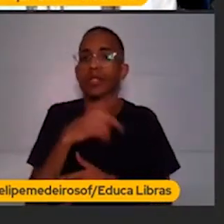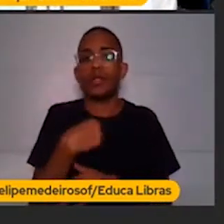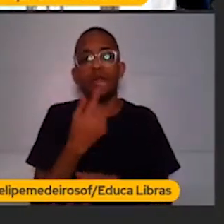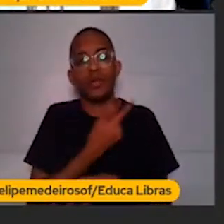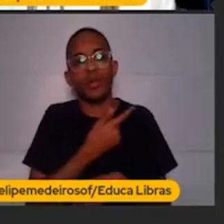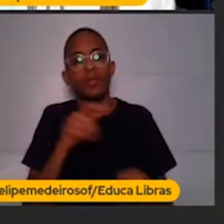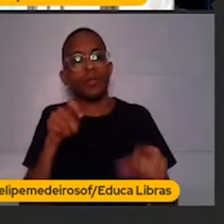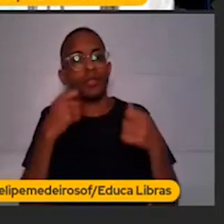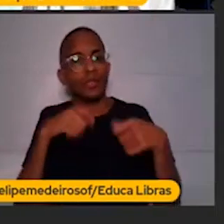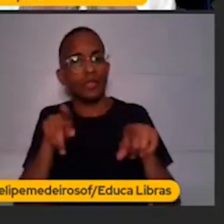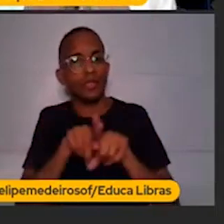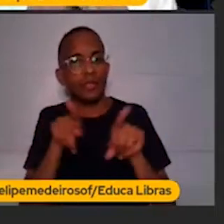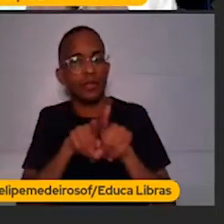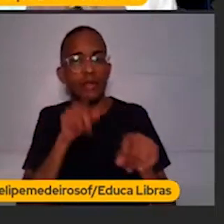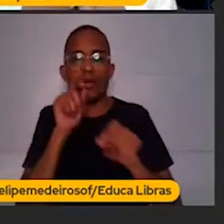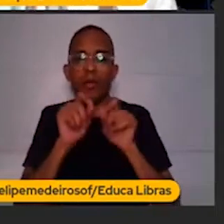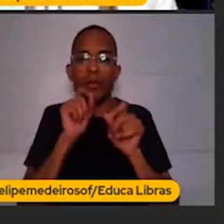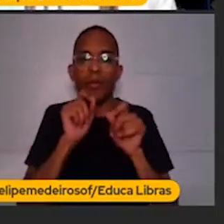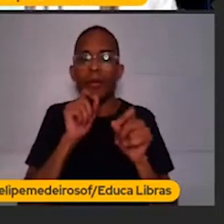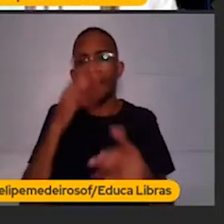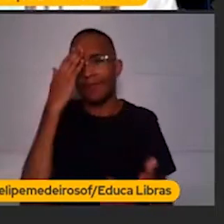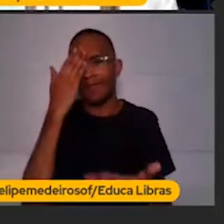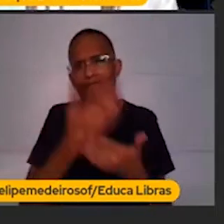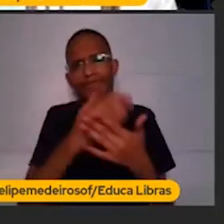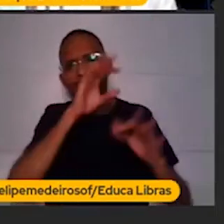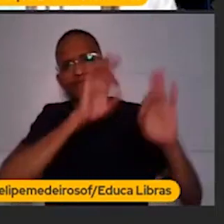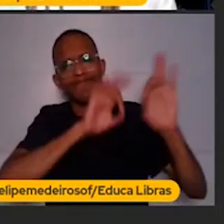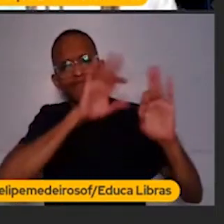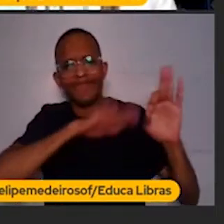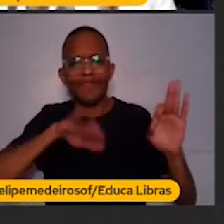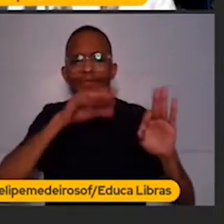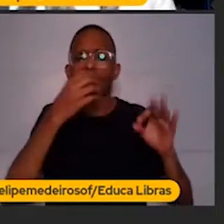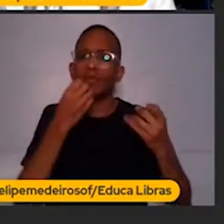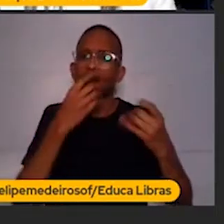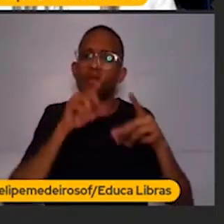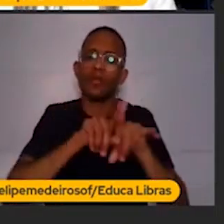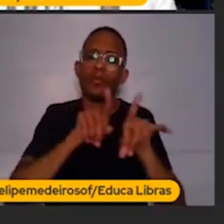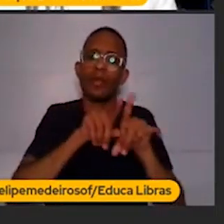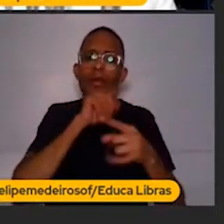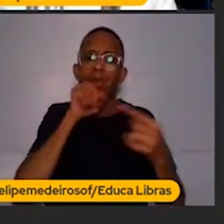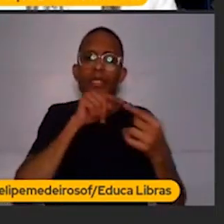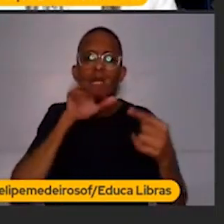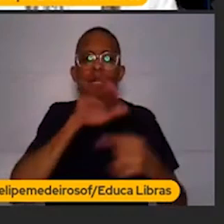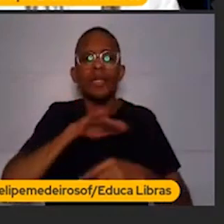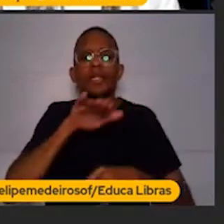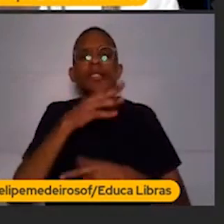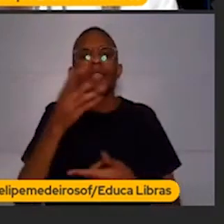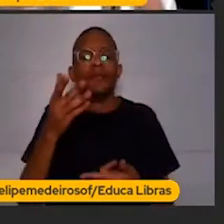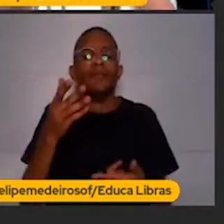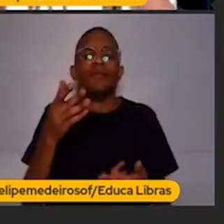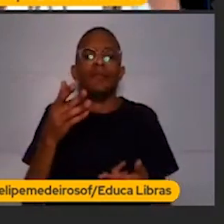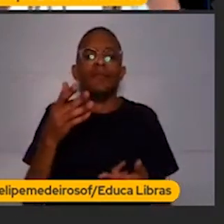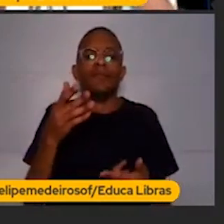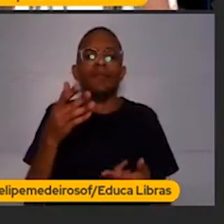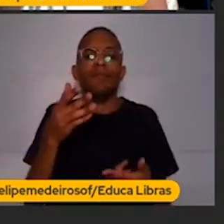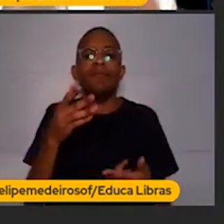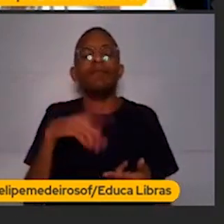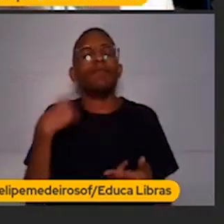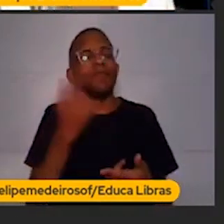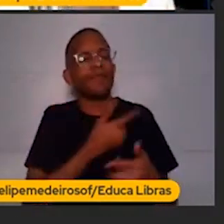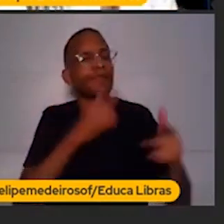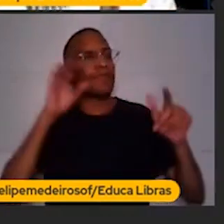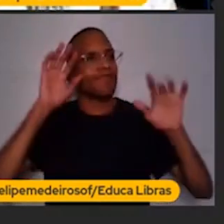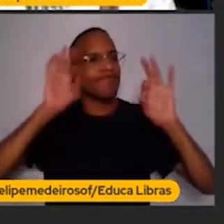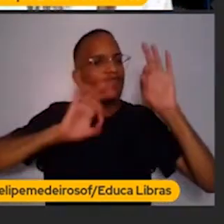inclusive... Porque eu acredito que planejamento bom é planejamento executado. Planejamento na rua, planejamento feito. Então, enquanto a gente pensa e